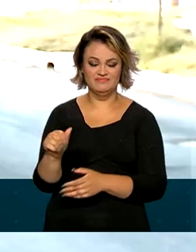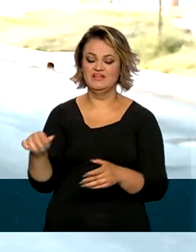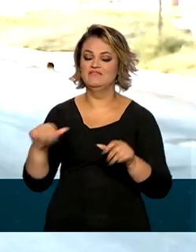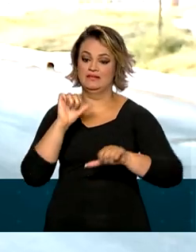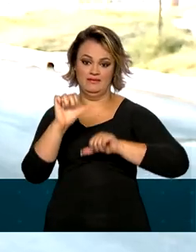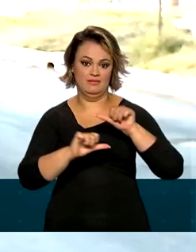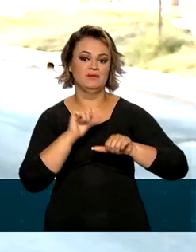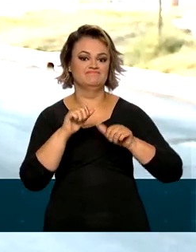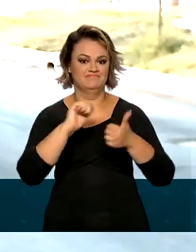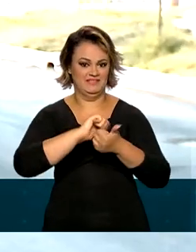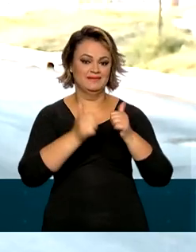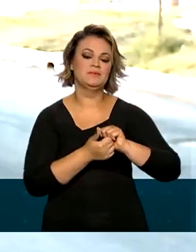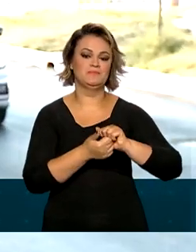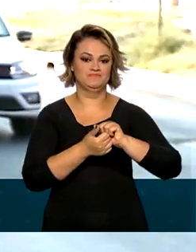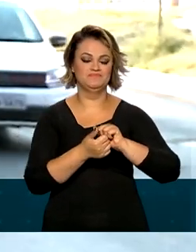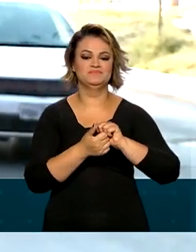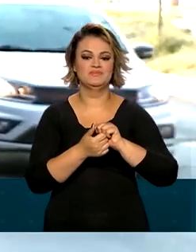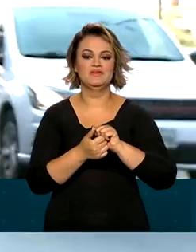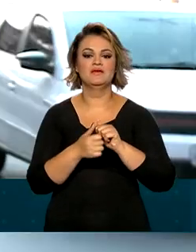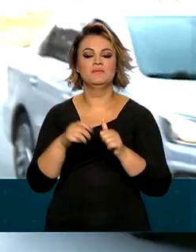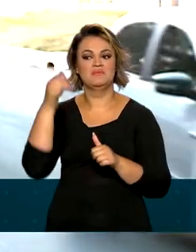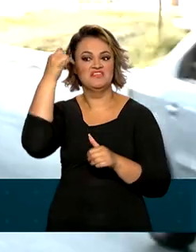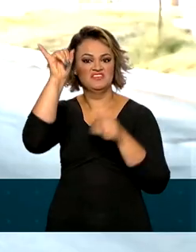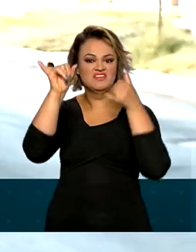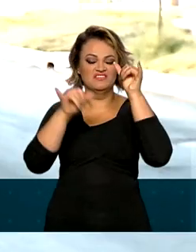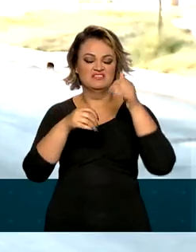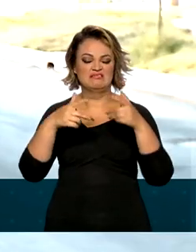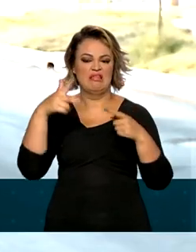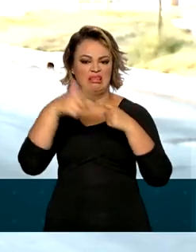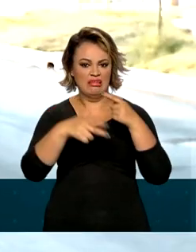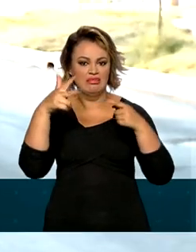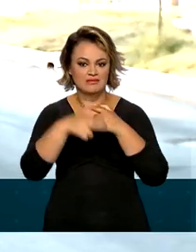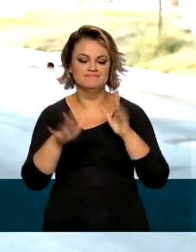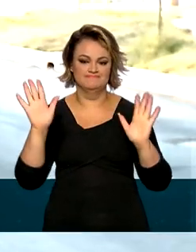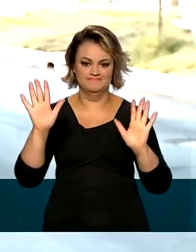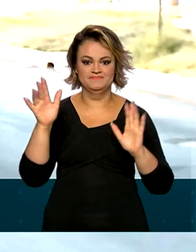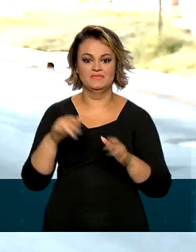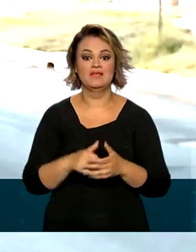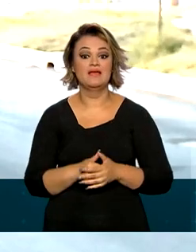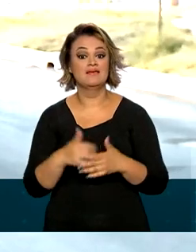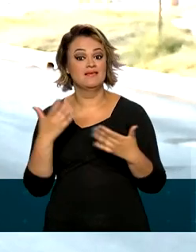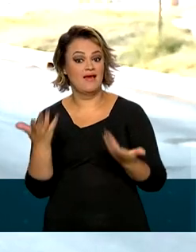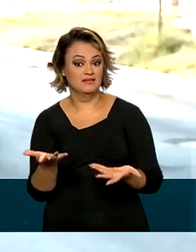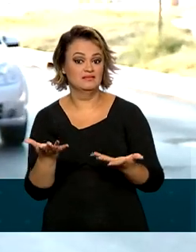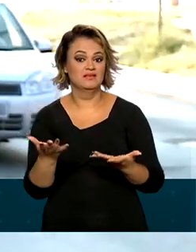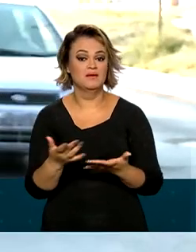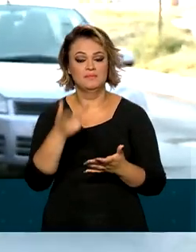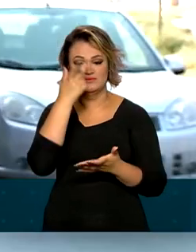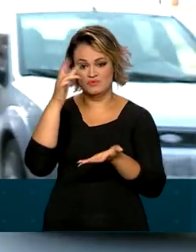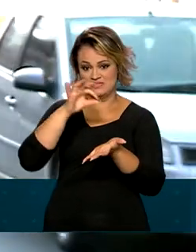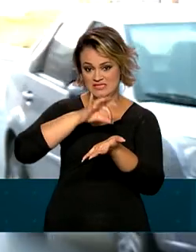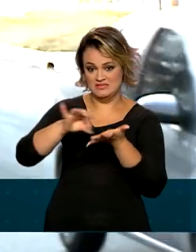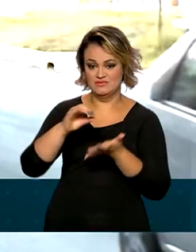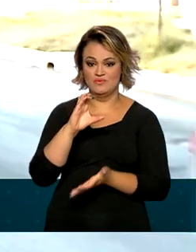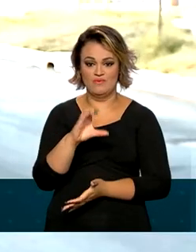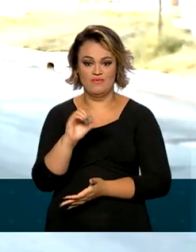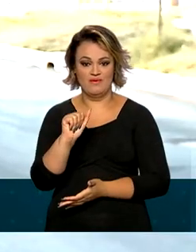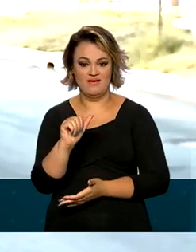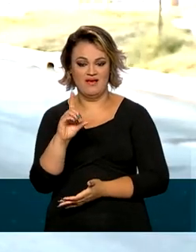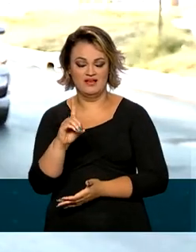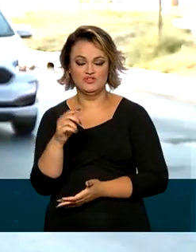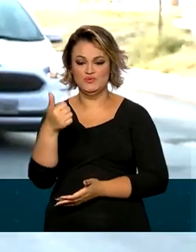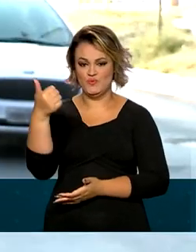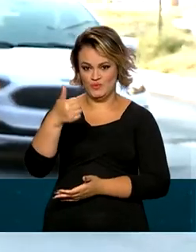adaptação do equipamento para evitar possíveis interferências. Com isso, inscritos no Cadastro Único dos Programas